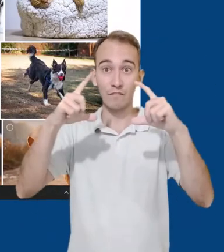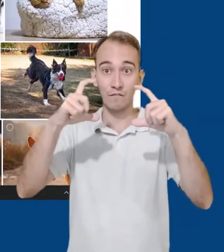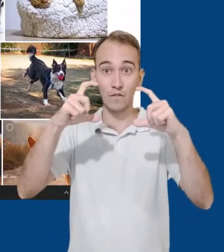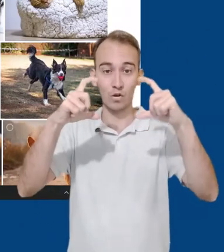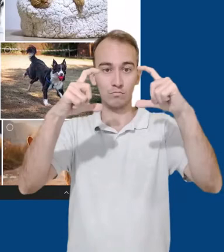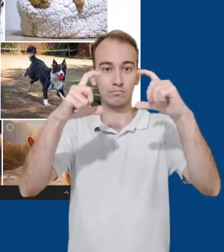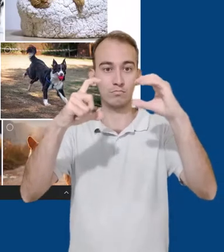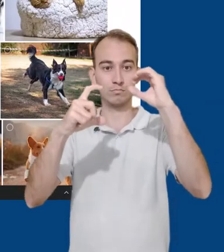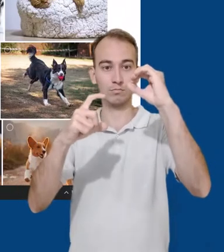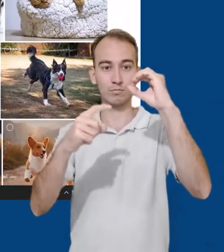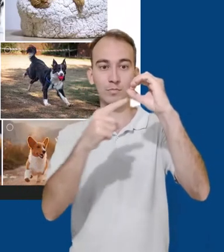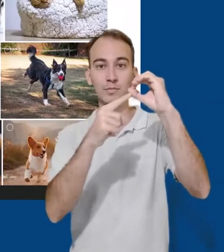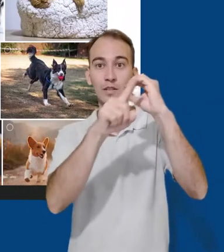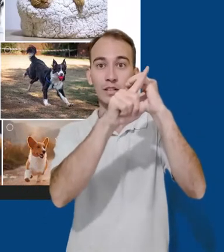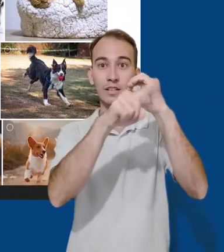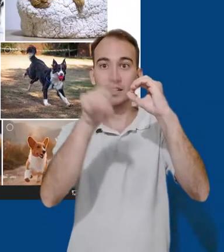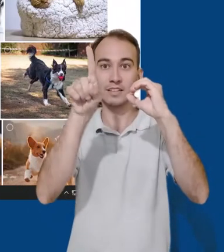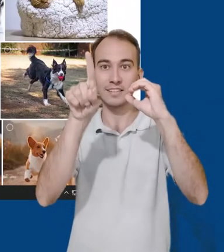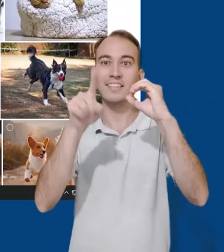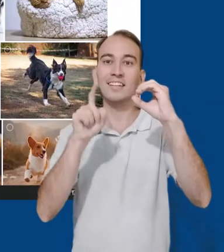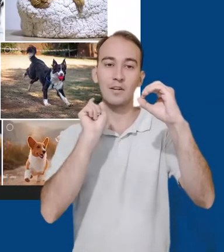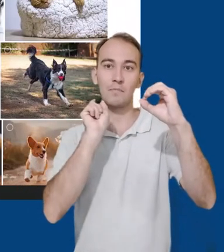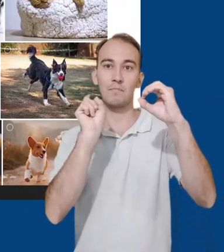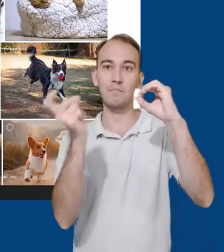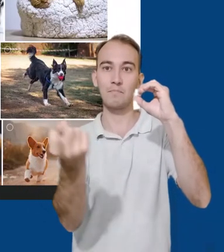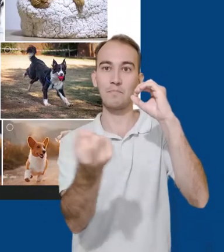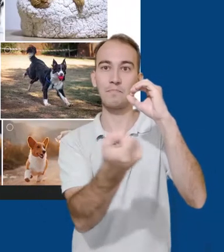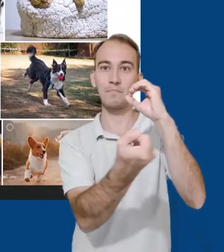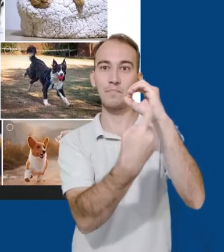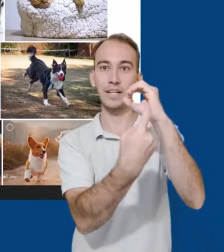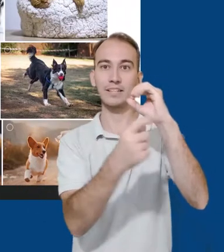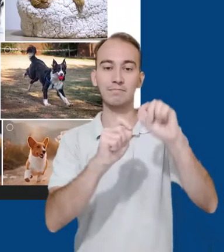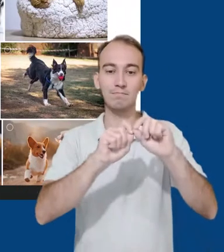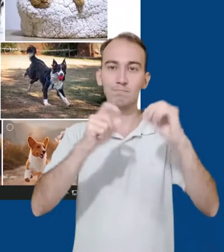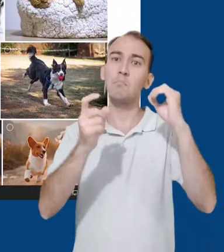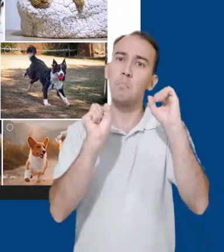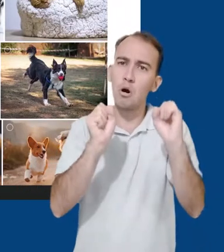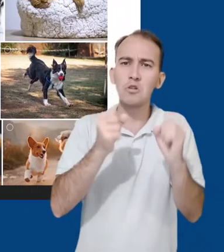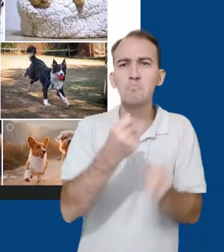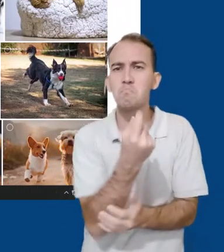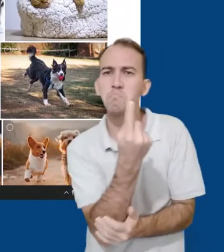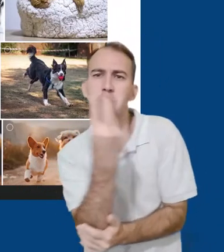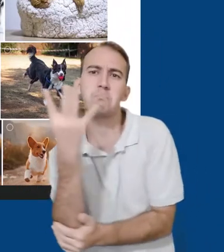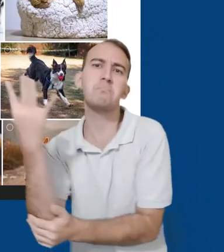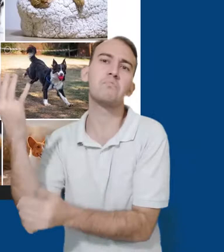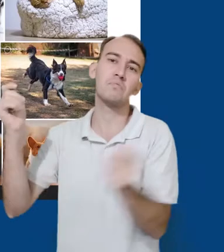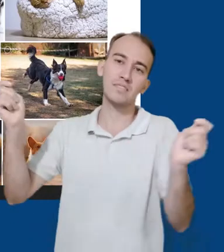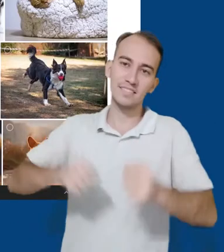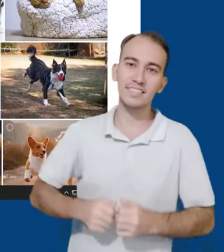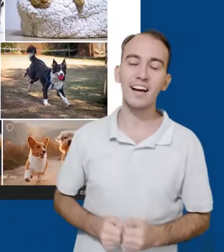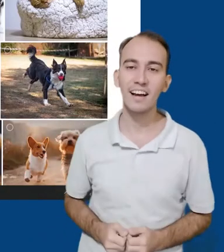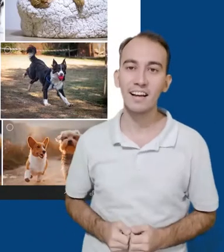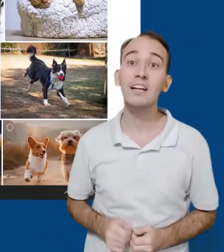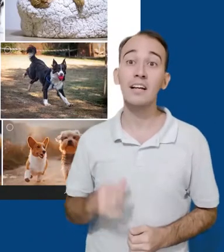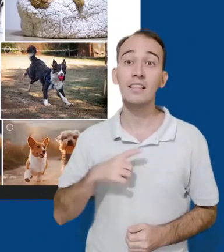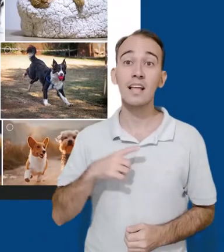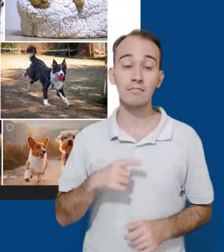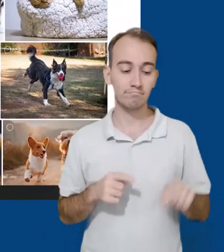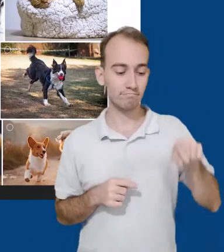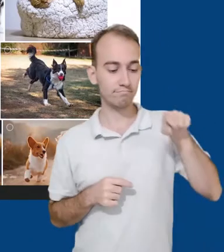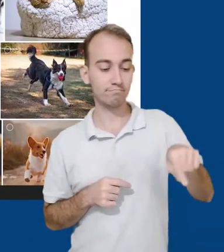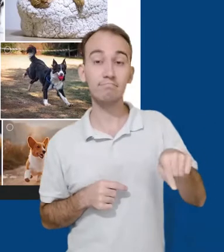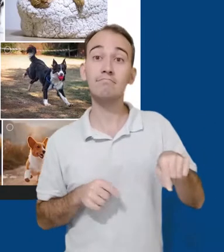caixa de seleção no canto superior esquerdo. Podemos então selecionar várias imagens e apertando Shift,